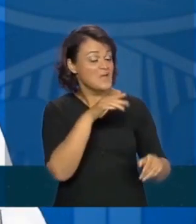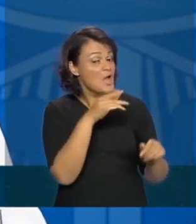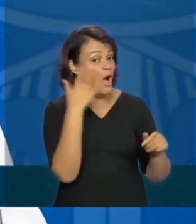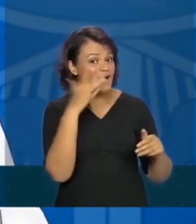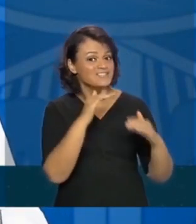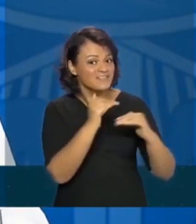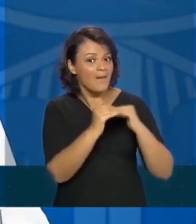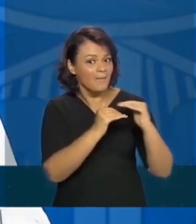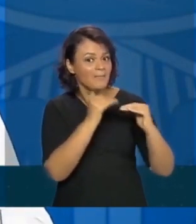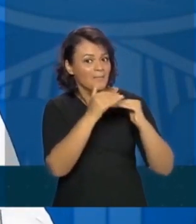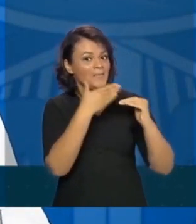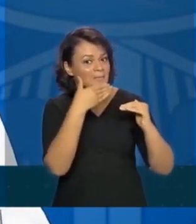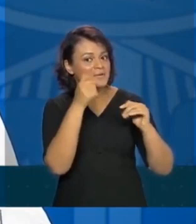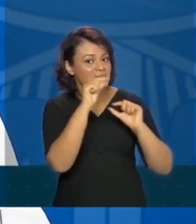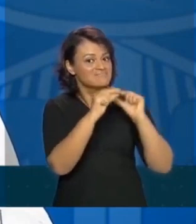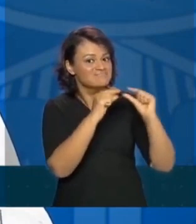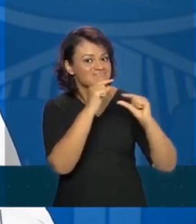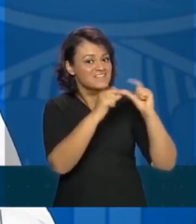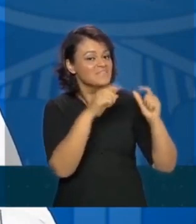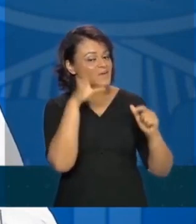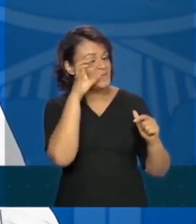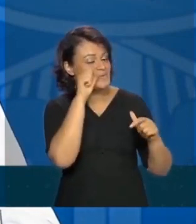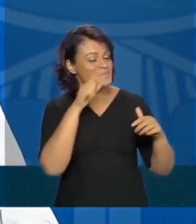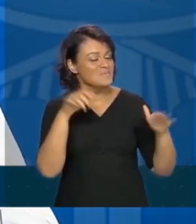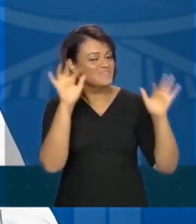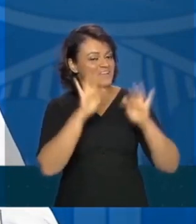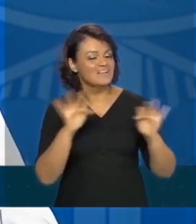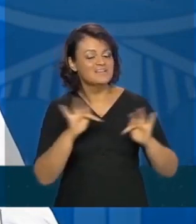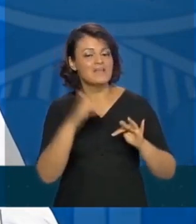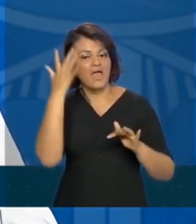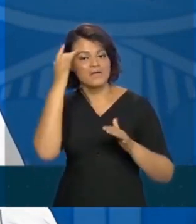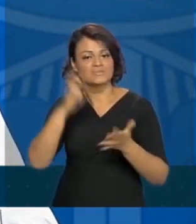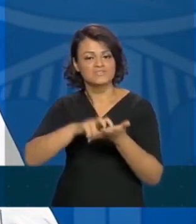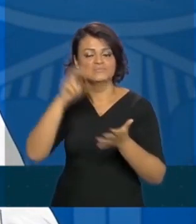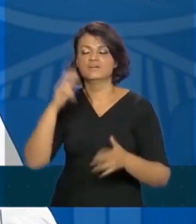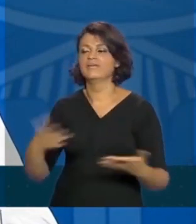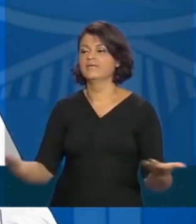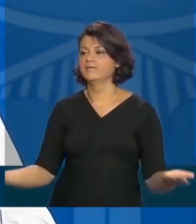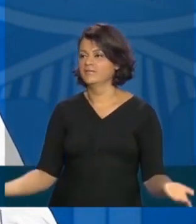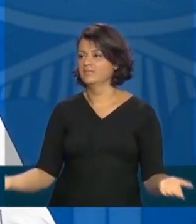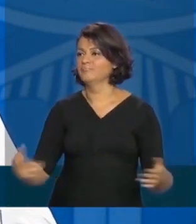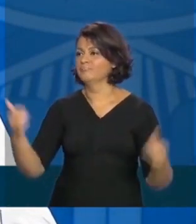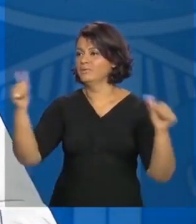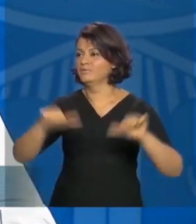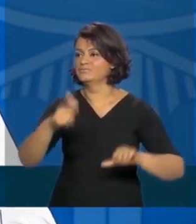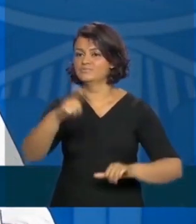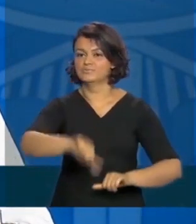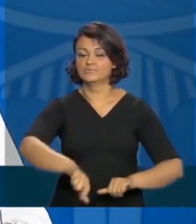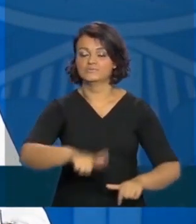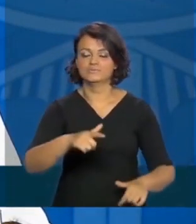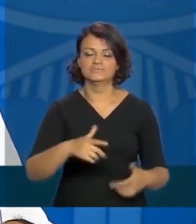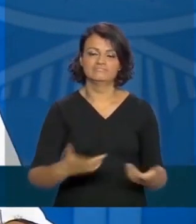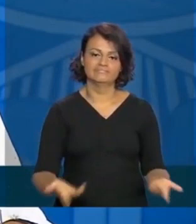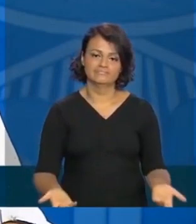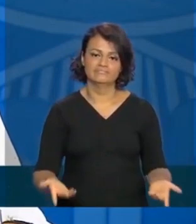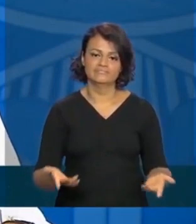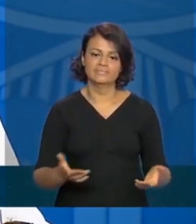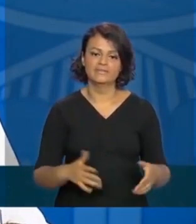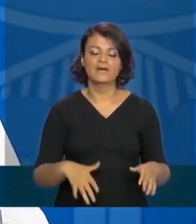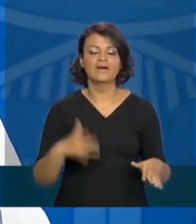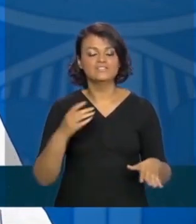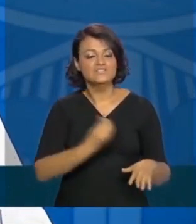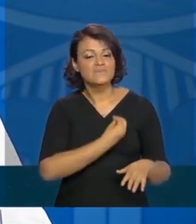ele está melhor, vai dormir feliz e chega lá amanhã de manhã e fala, ixi, olha, piorou de novo. A gente vai